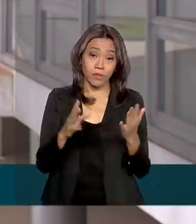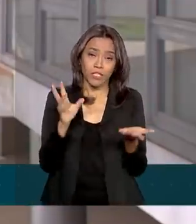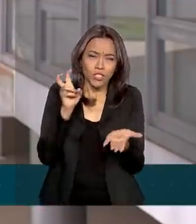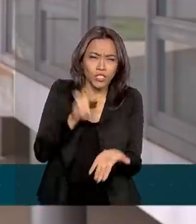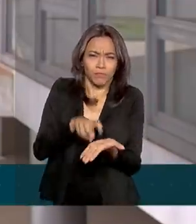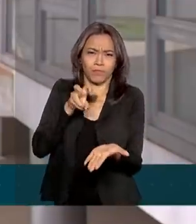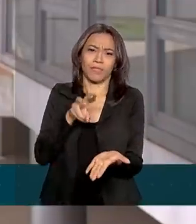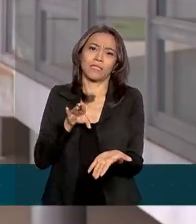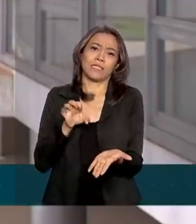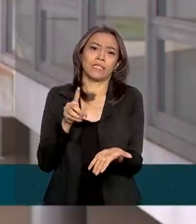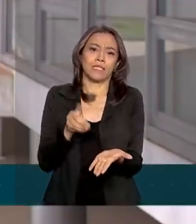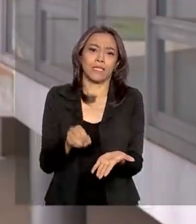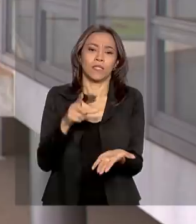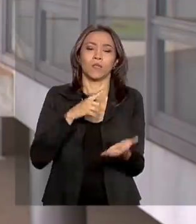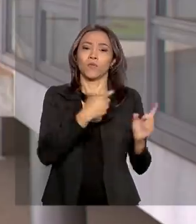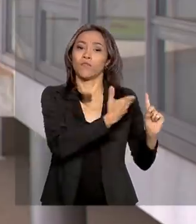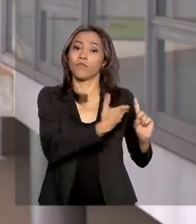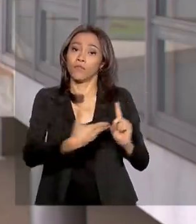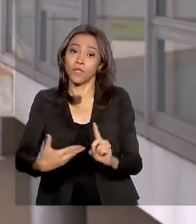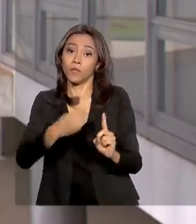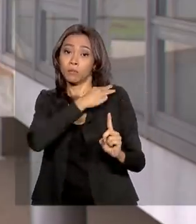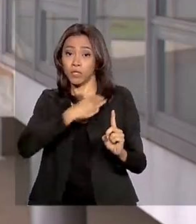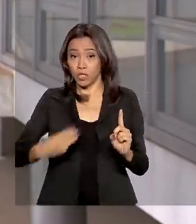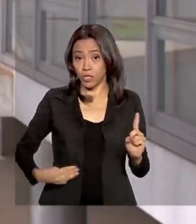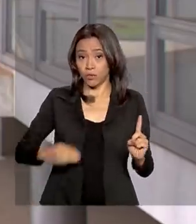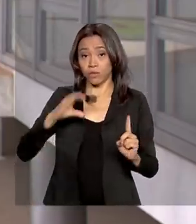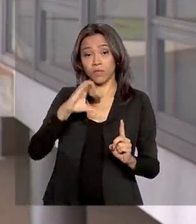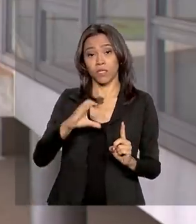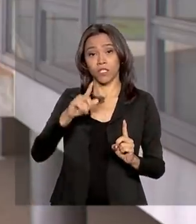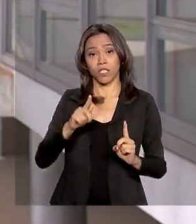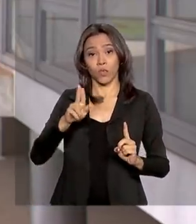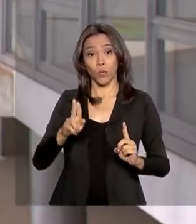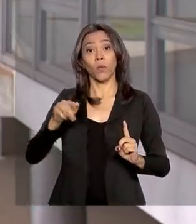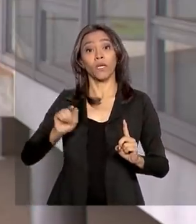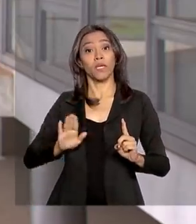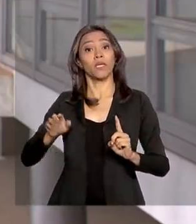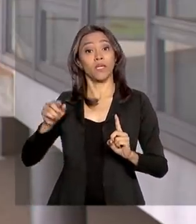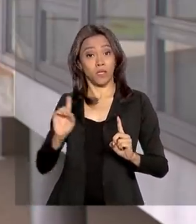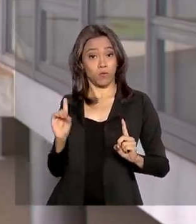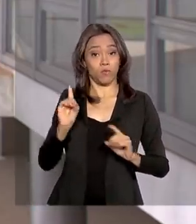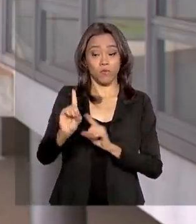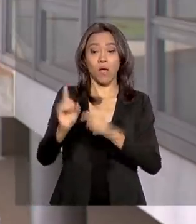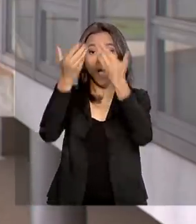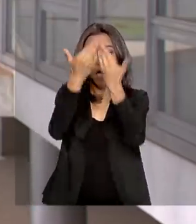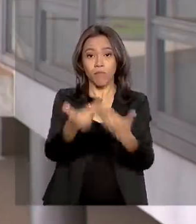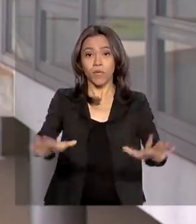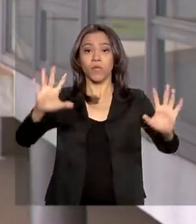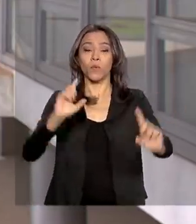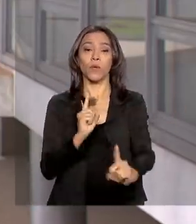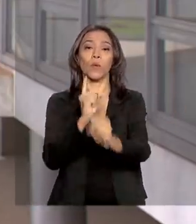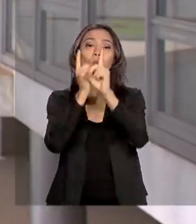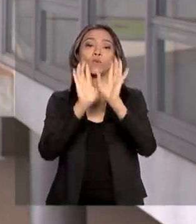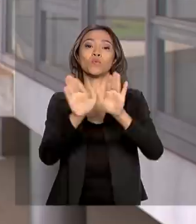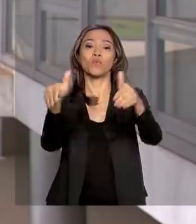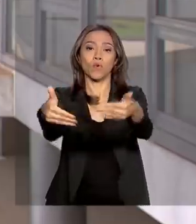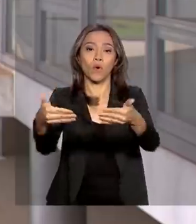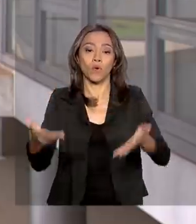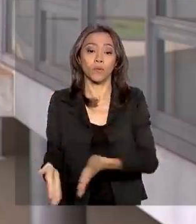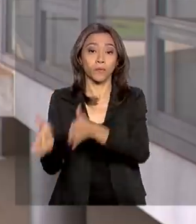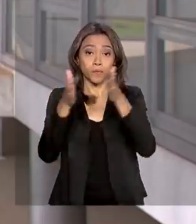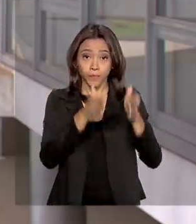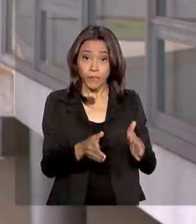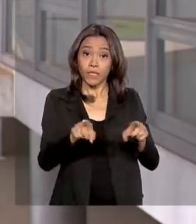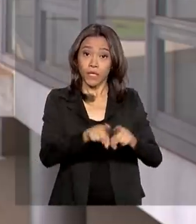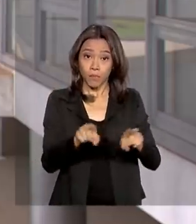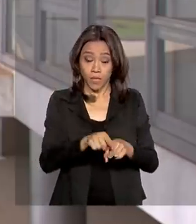o ministro Wagner Rosário da CGU e abriu esse fórum de combate à corrupção. Ainda pela manhã, ele recebe o ministro da Justiça, Sérgio